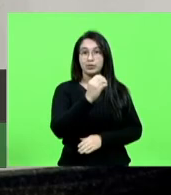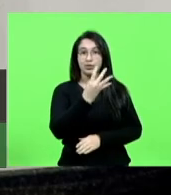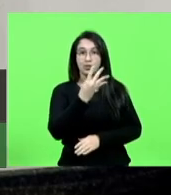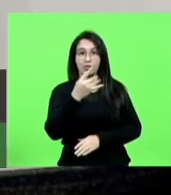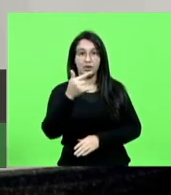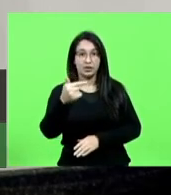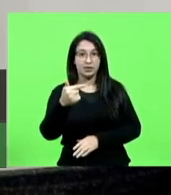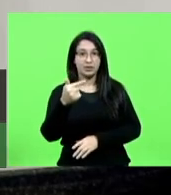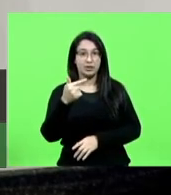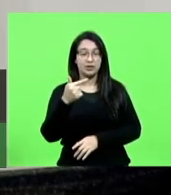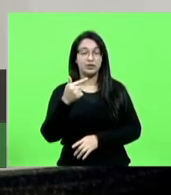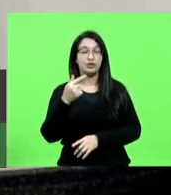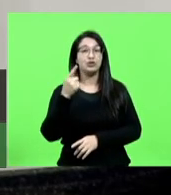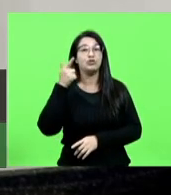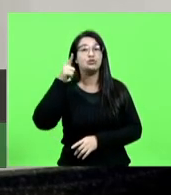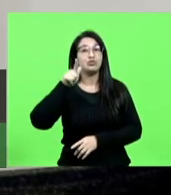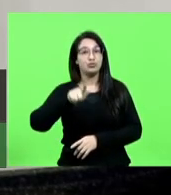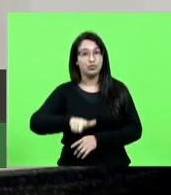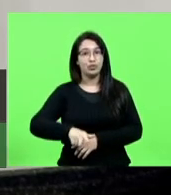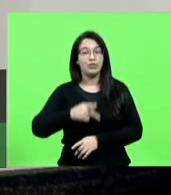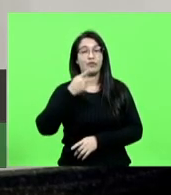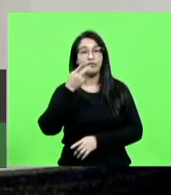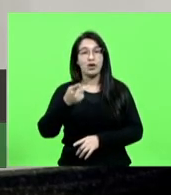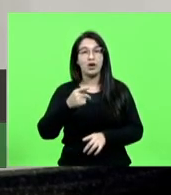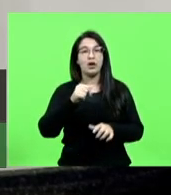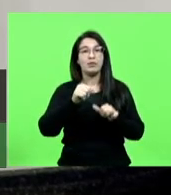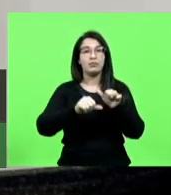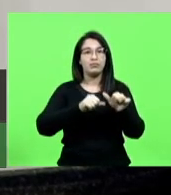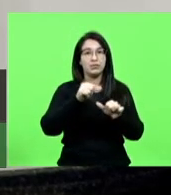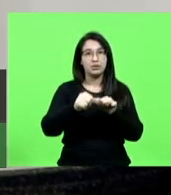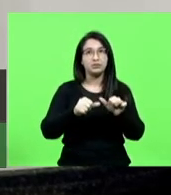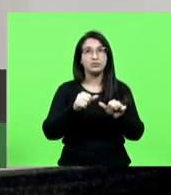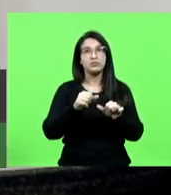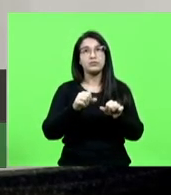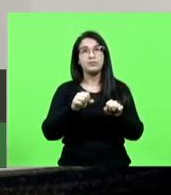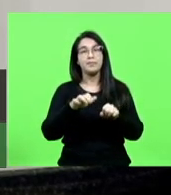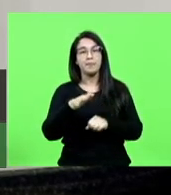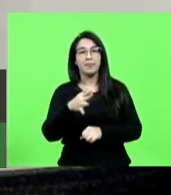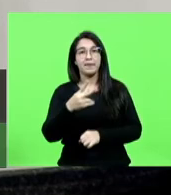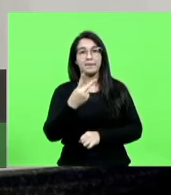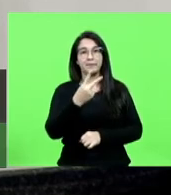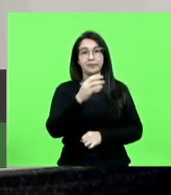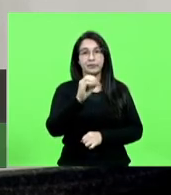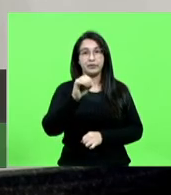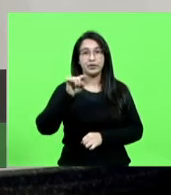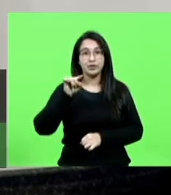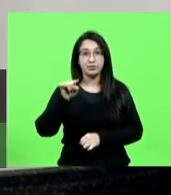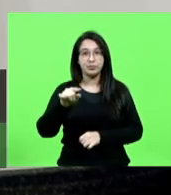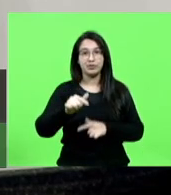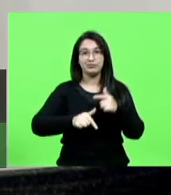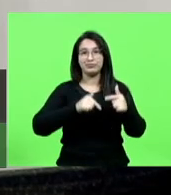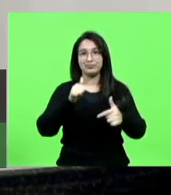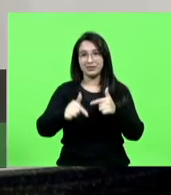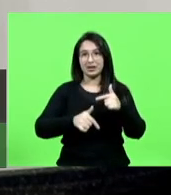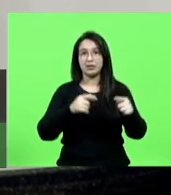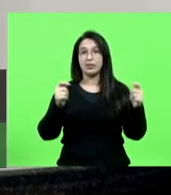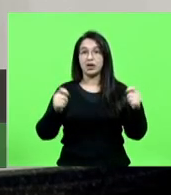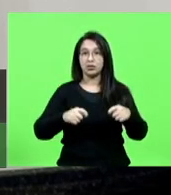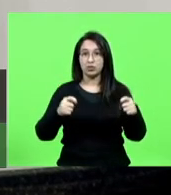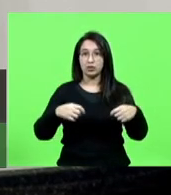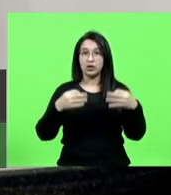volto a repetir a manutenção de 20 mil empregos 20 mil